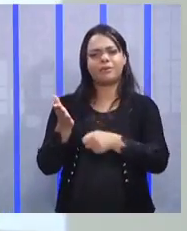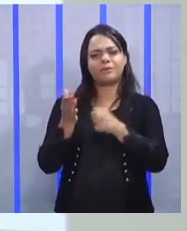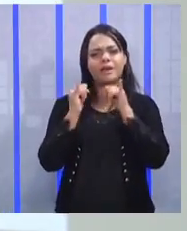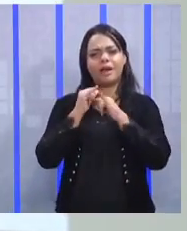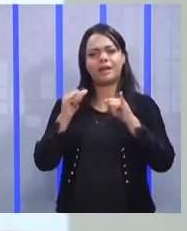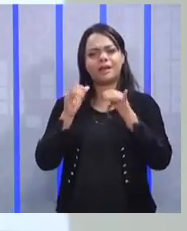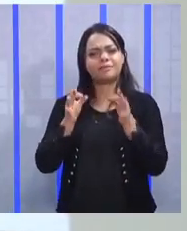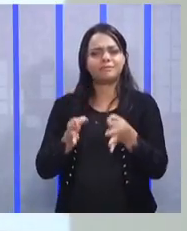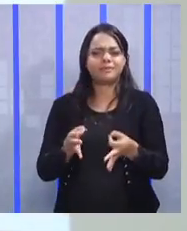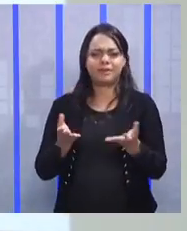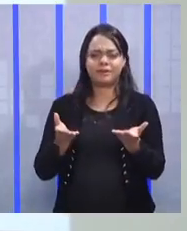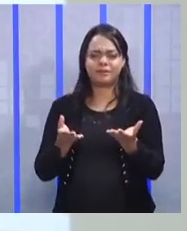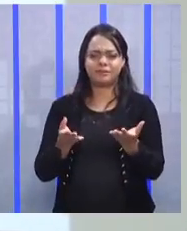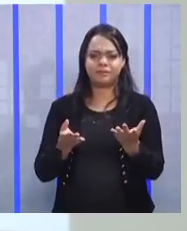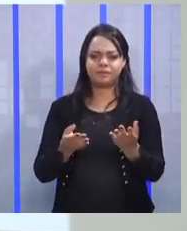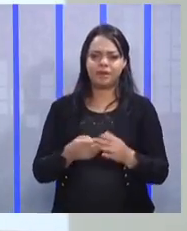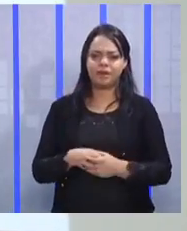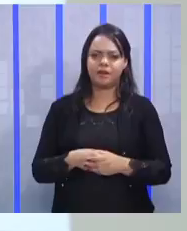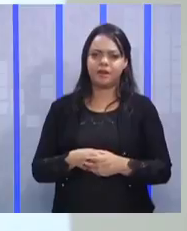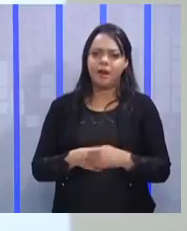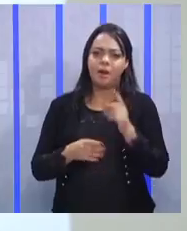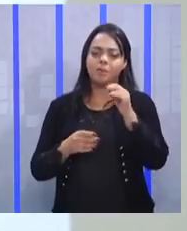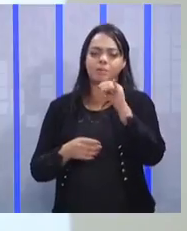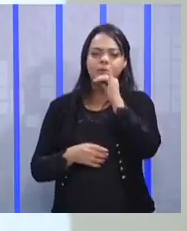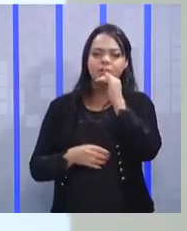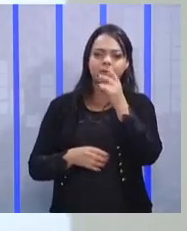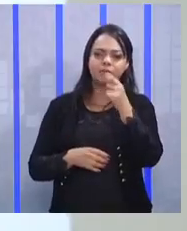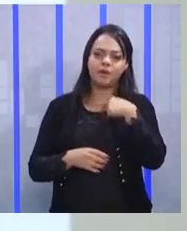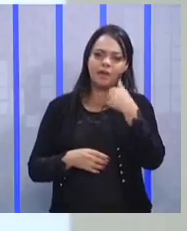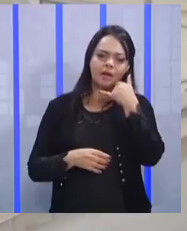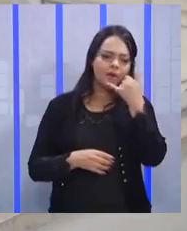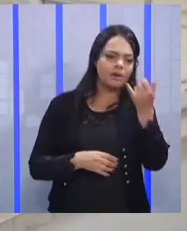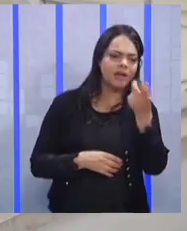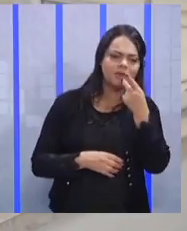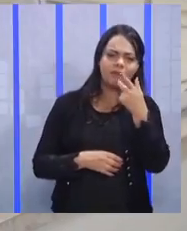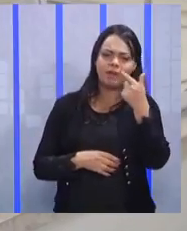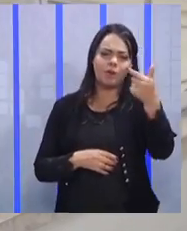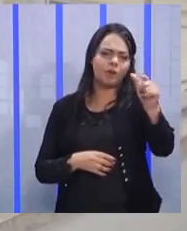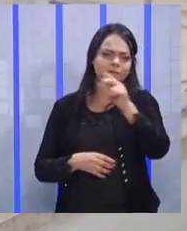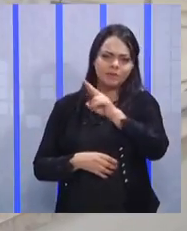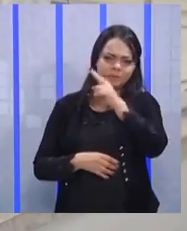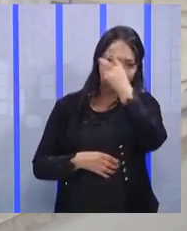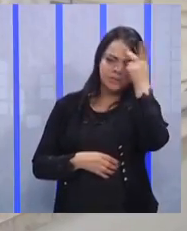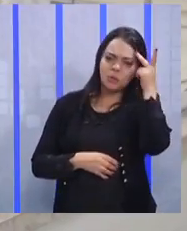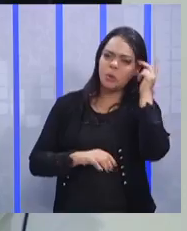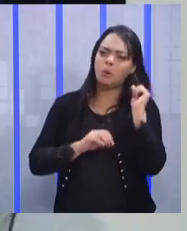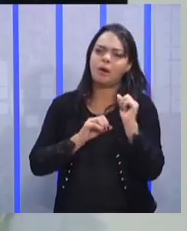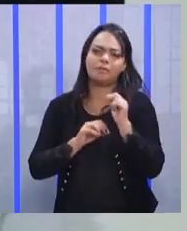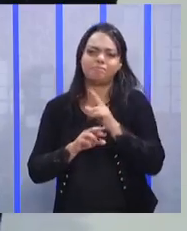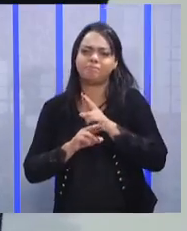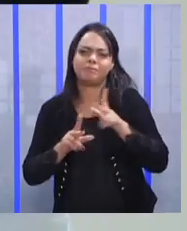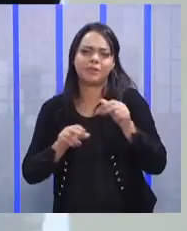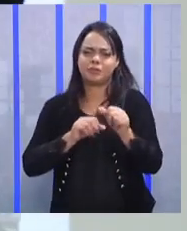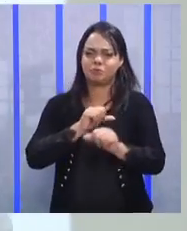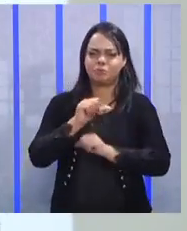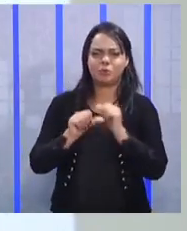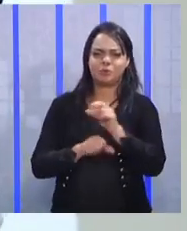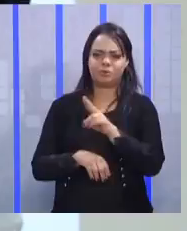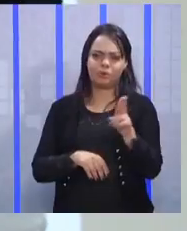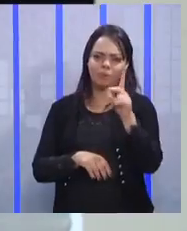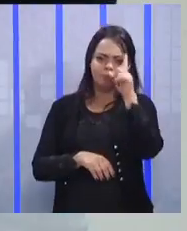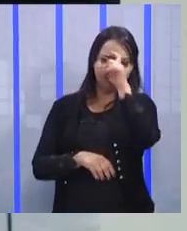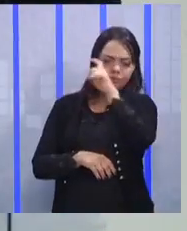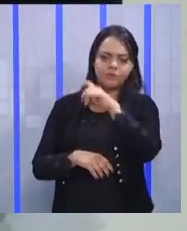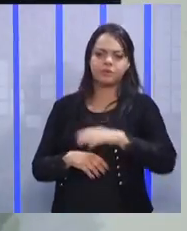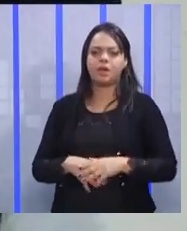Ele vai lá, se o Fernando procurou, fala que é o Luciano. Se é para 10h30, fala que é 9h30. não... Está difícil. Eu falei, cara,